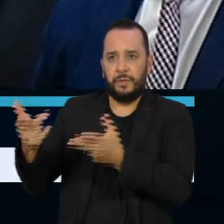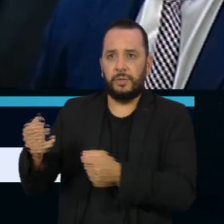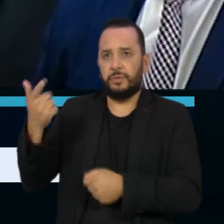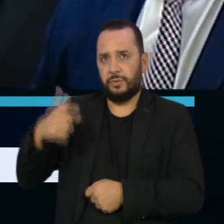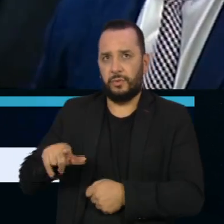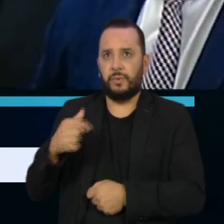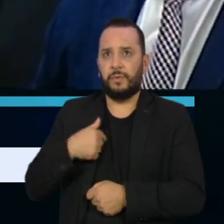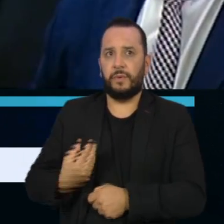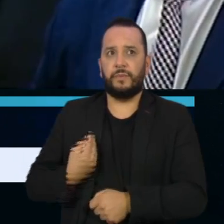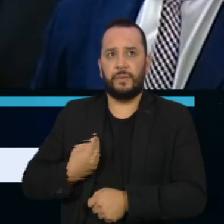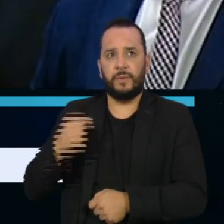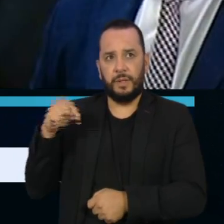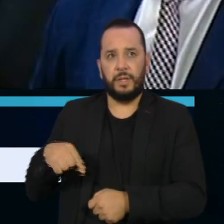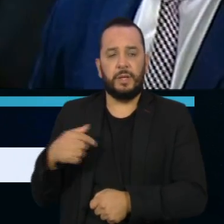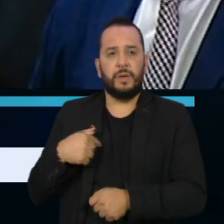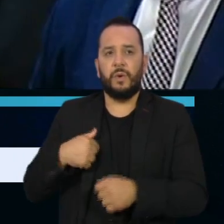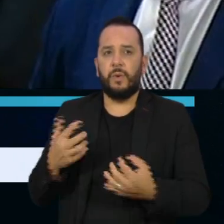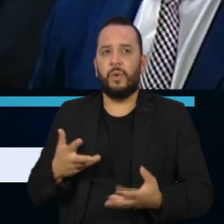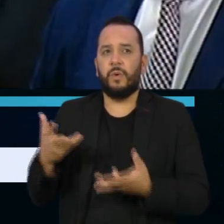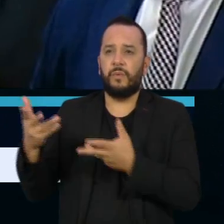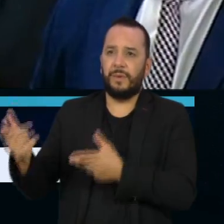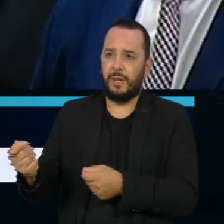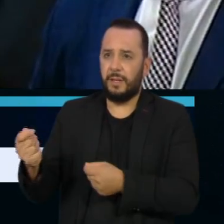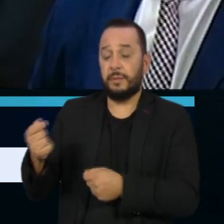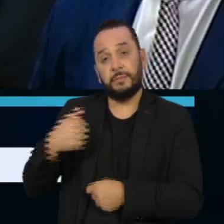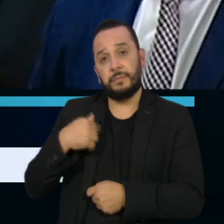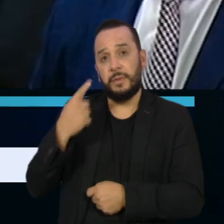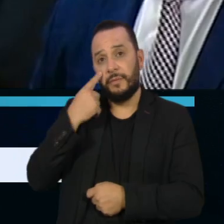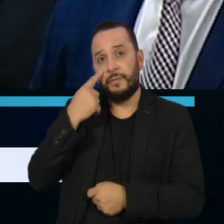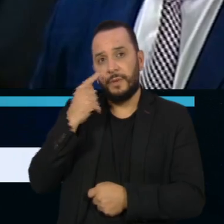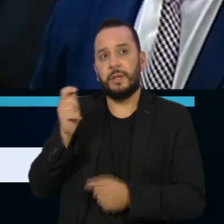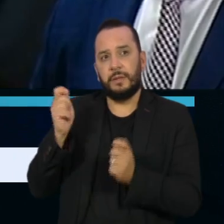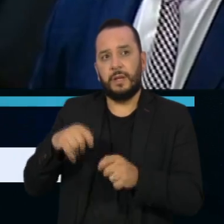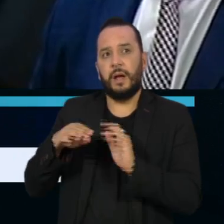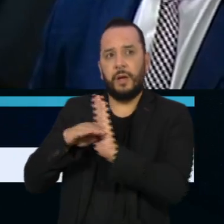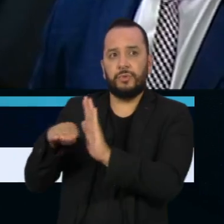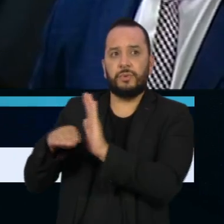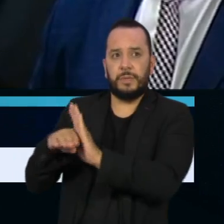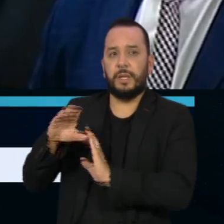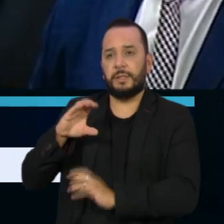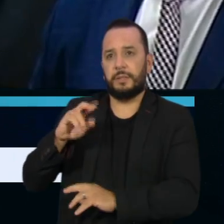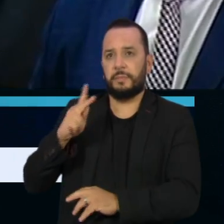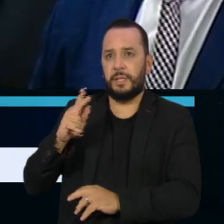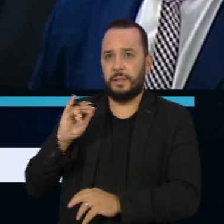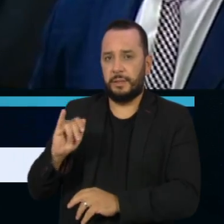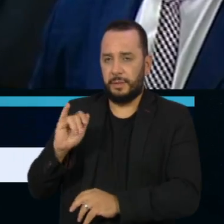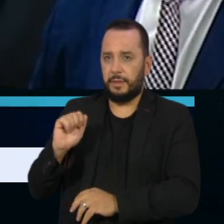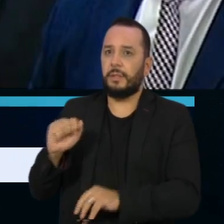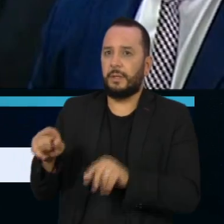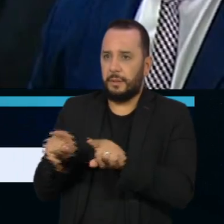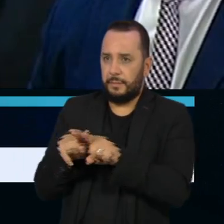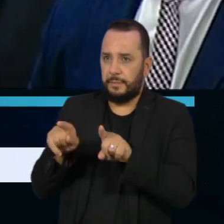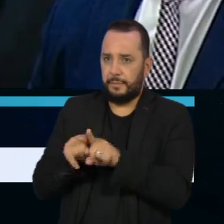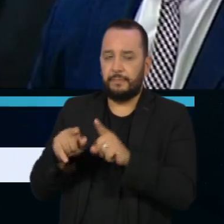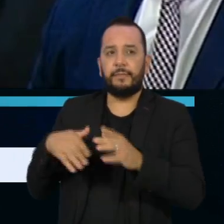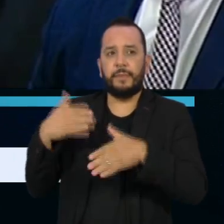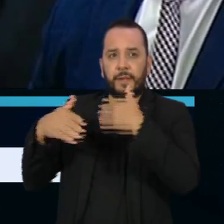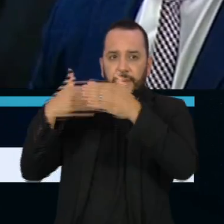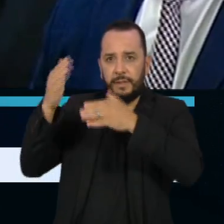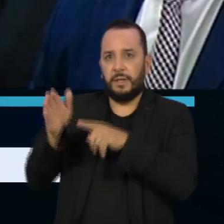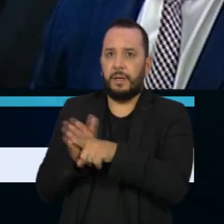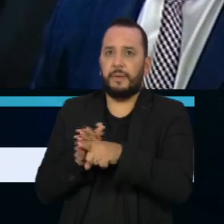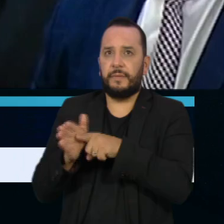convidado para que eu possa colaborar com a CPI e avançar nas